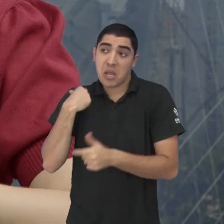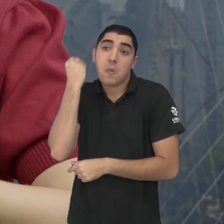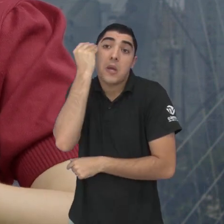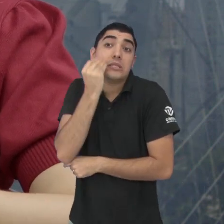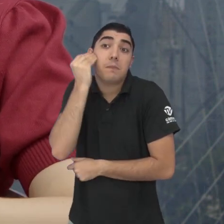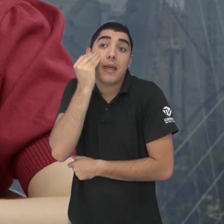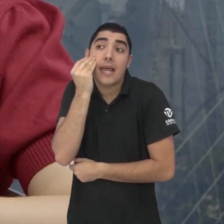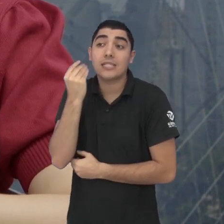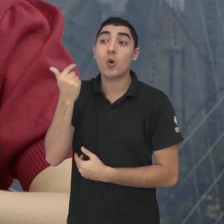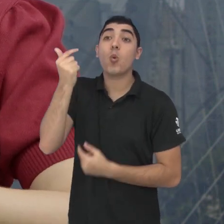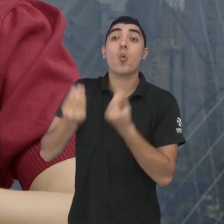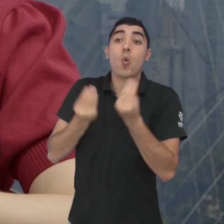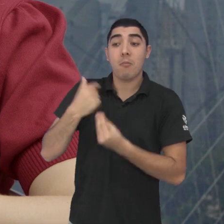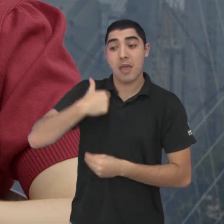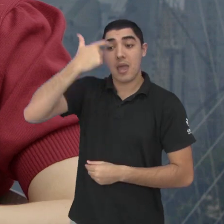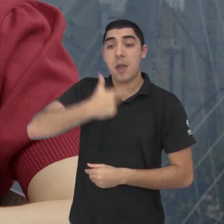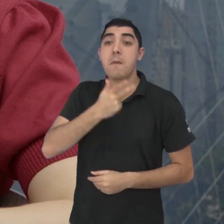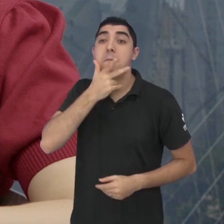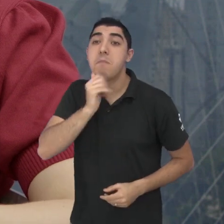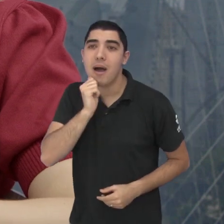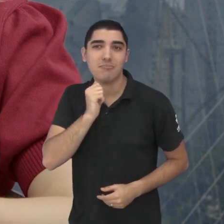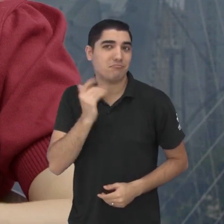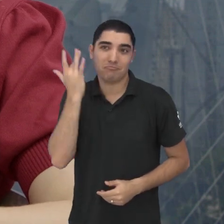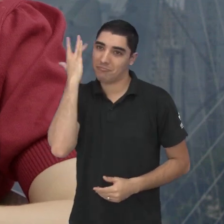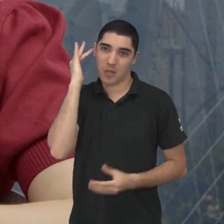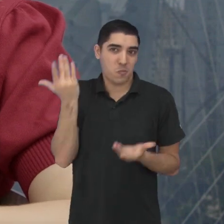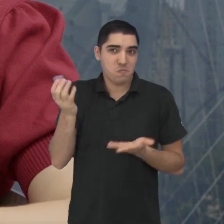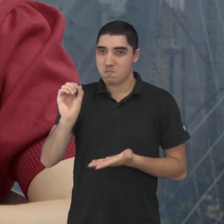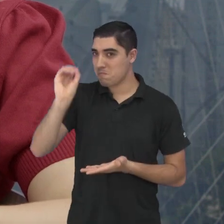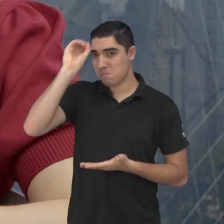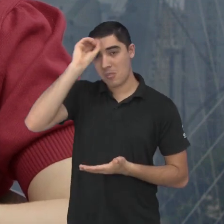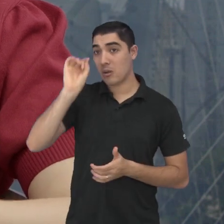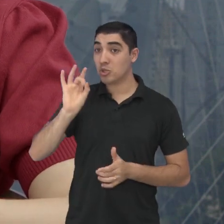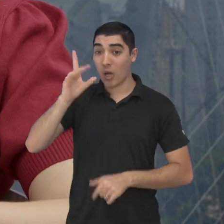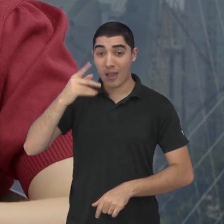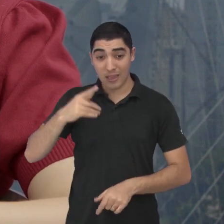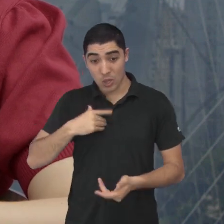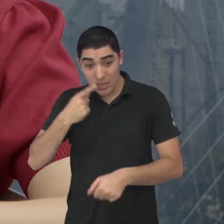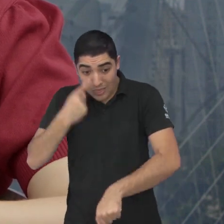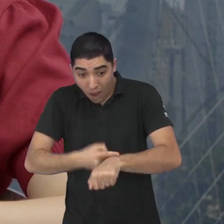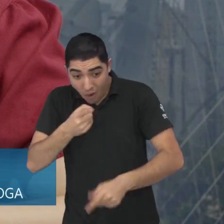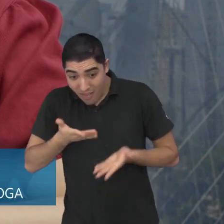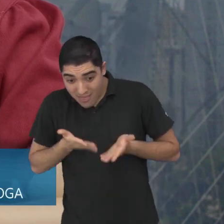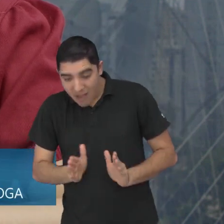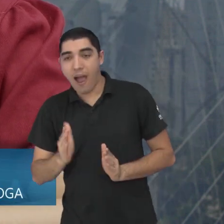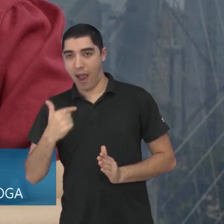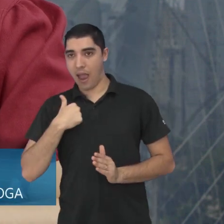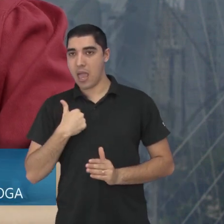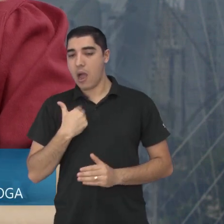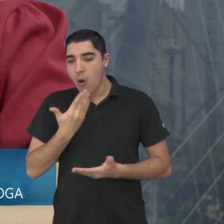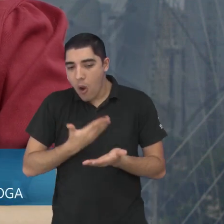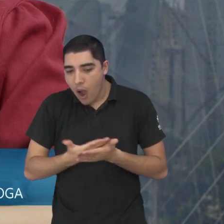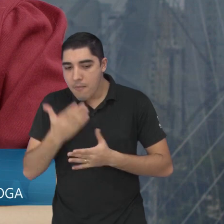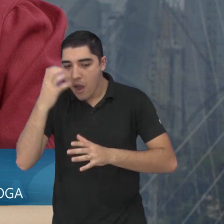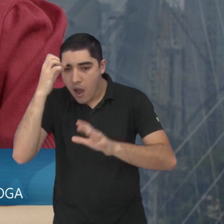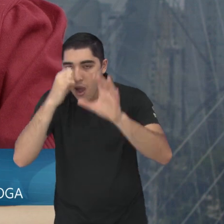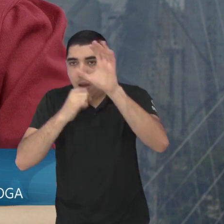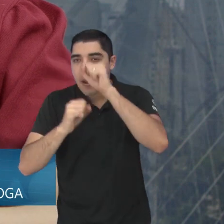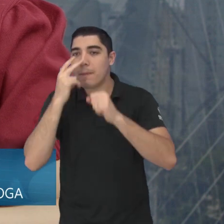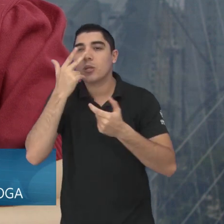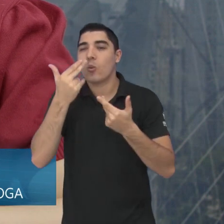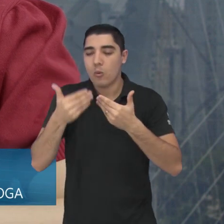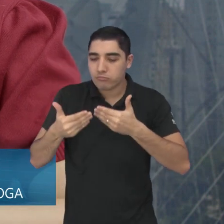desafios, com as dificuldades, com as vitórias também dessa criança, né, nós vamos construindo este papel